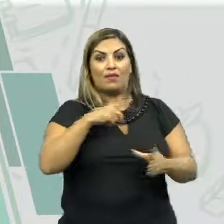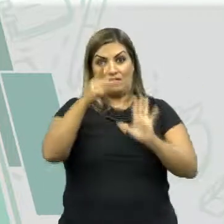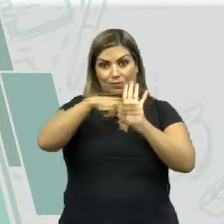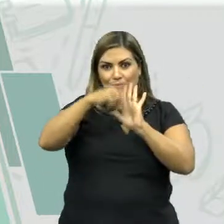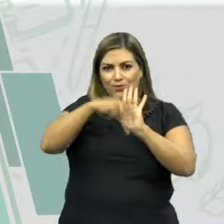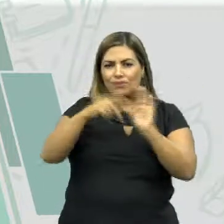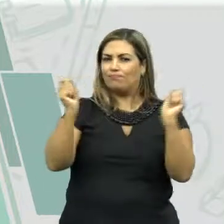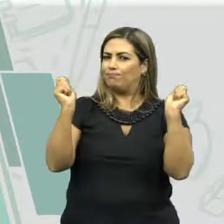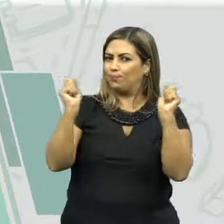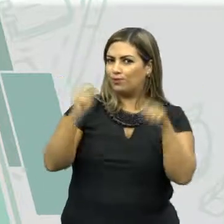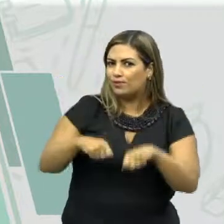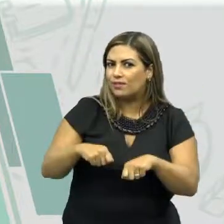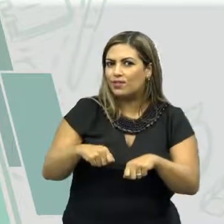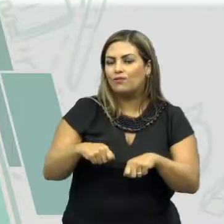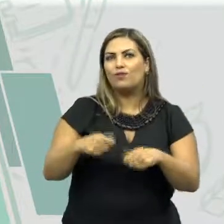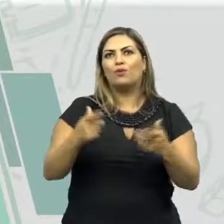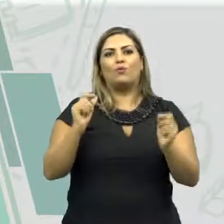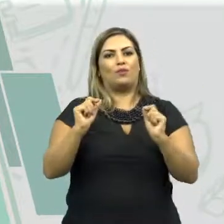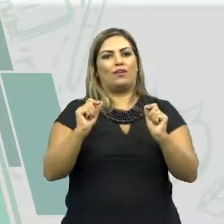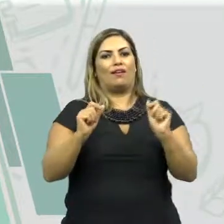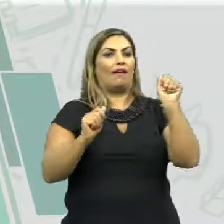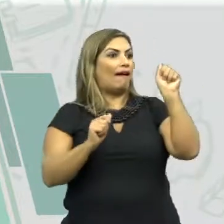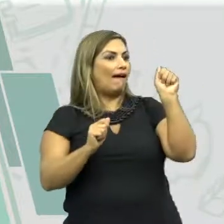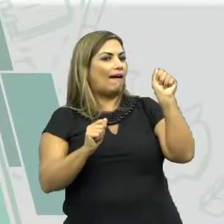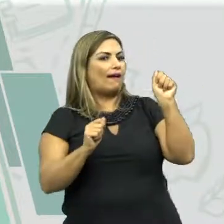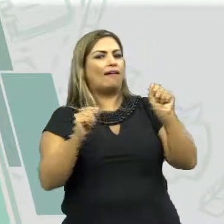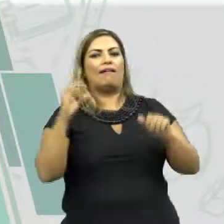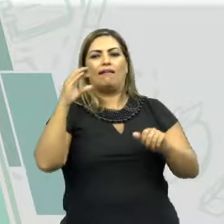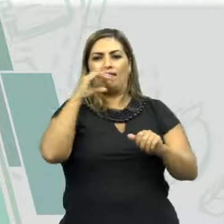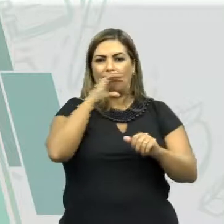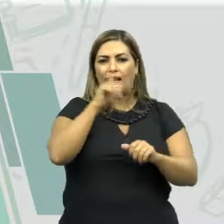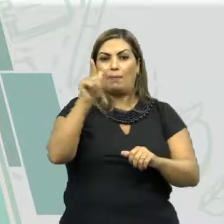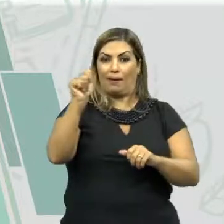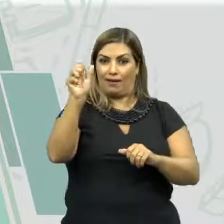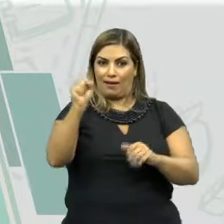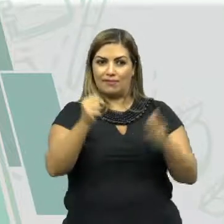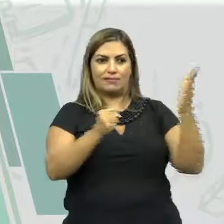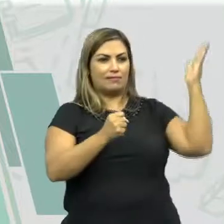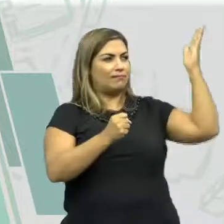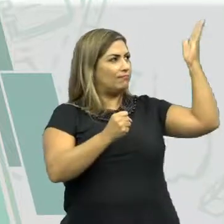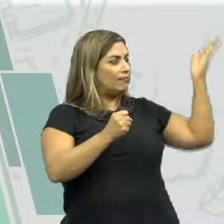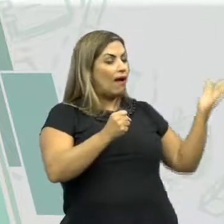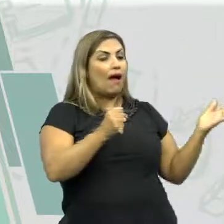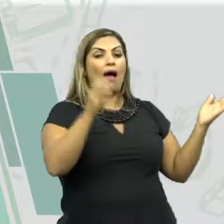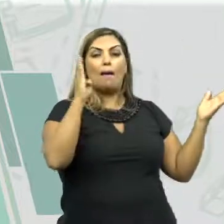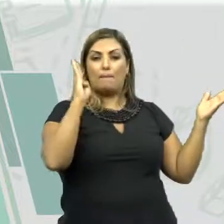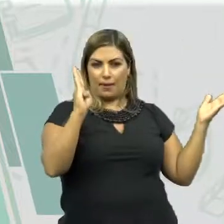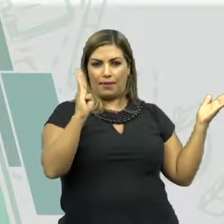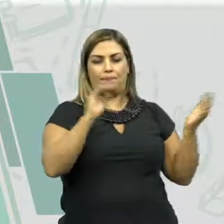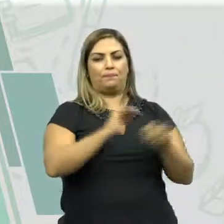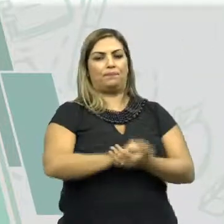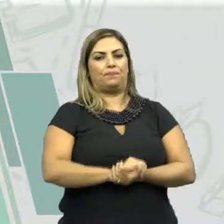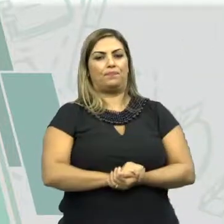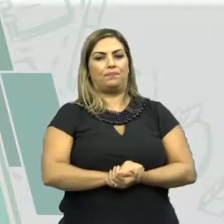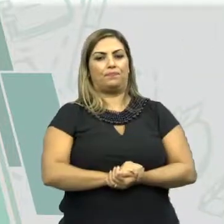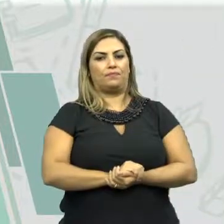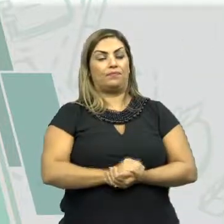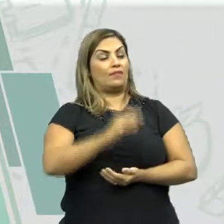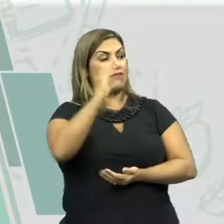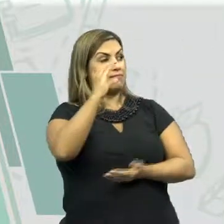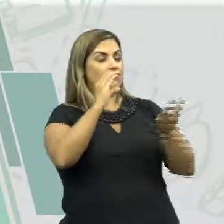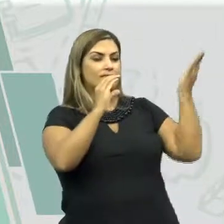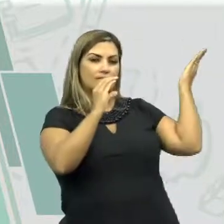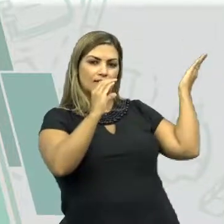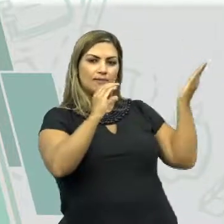projeto é possibilitar o ou a... Letra A, queima de gás metano. Letra B, armazenamento de gás